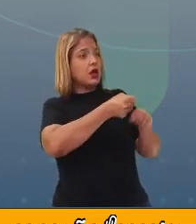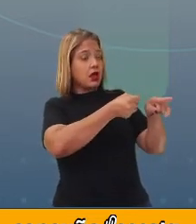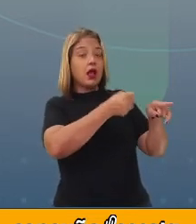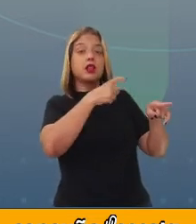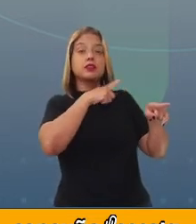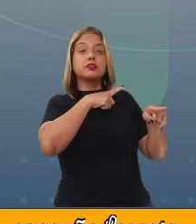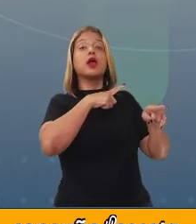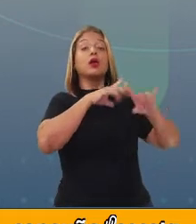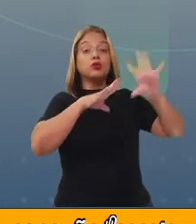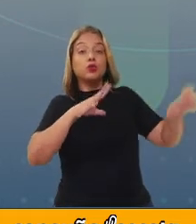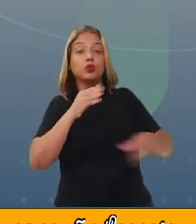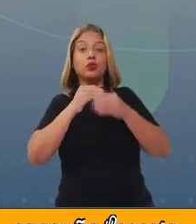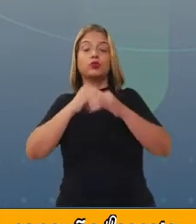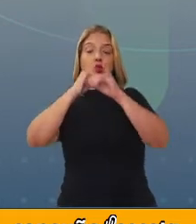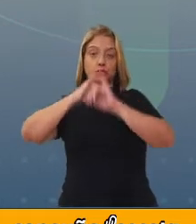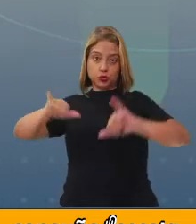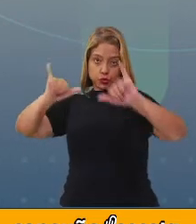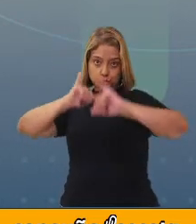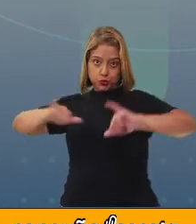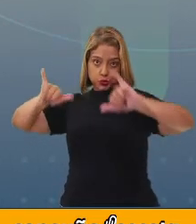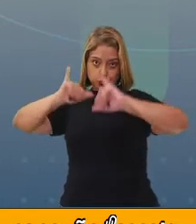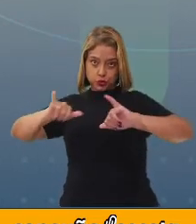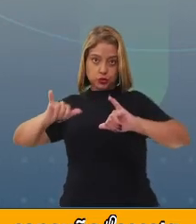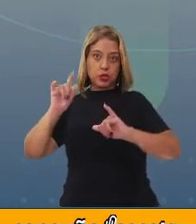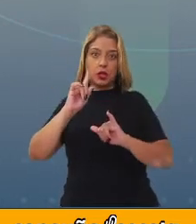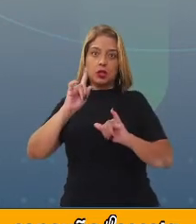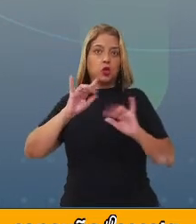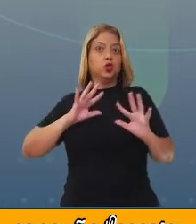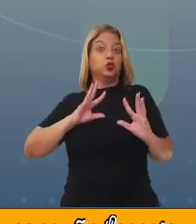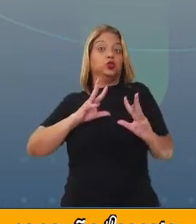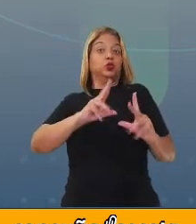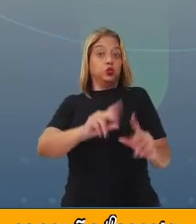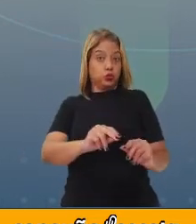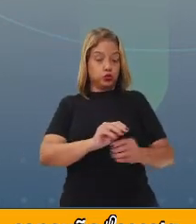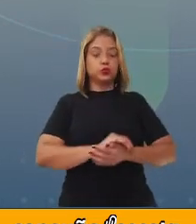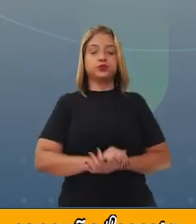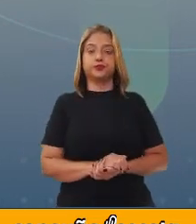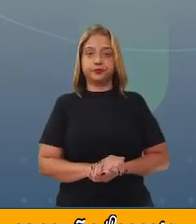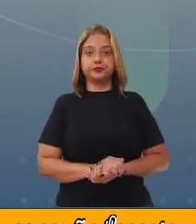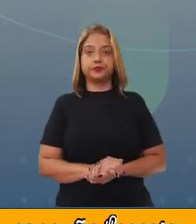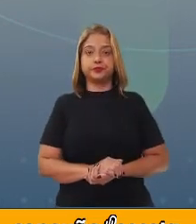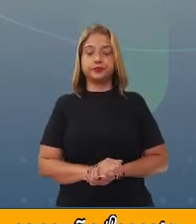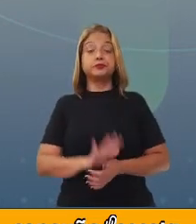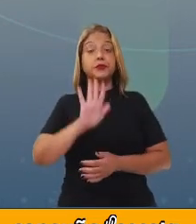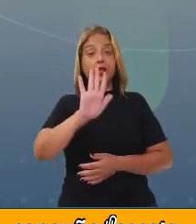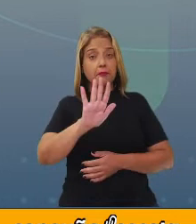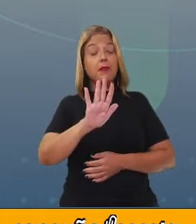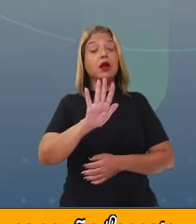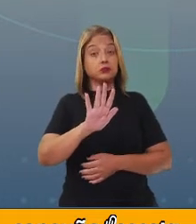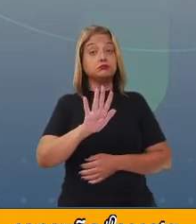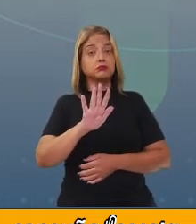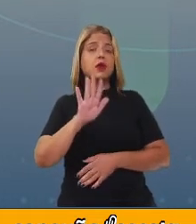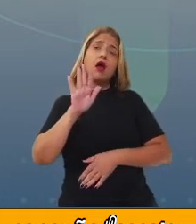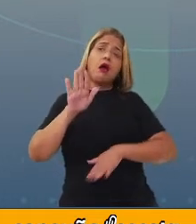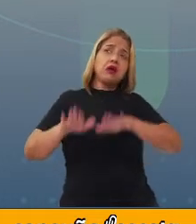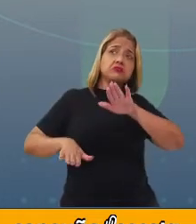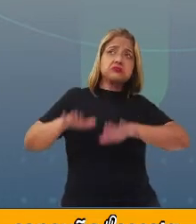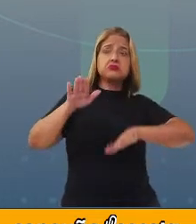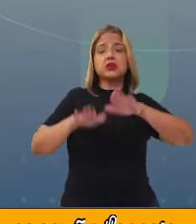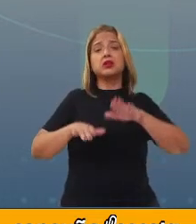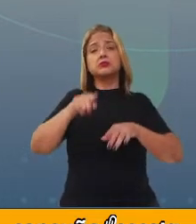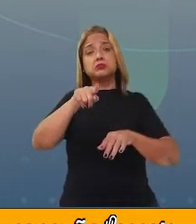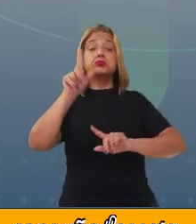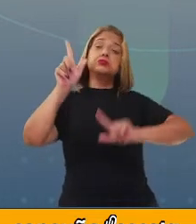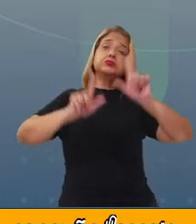notícia, mas ela não era o todo. Mas, talvez na mesma noite, você acabou assistindo